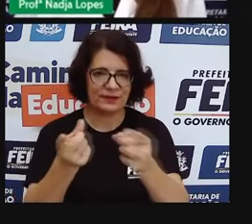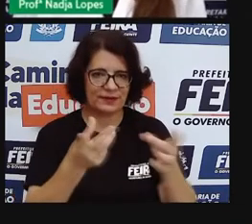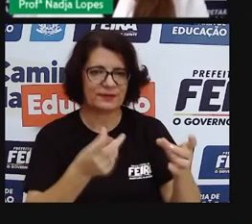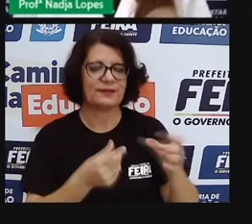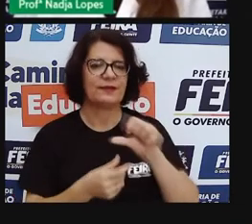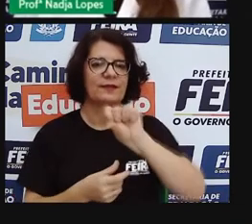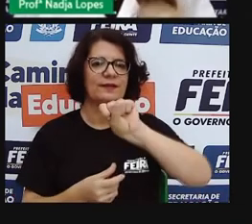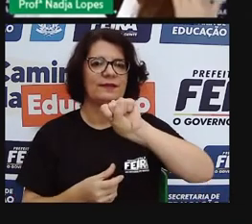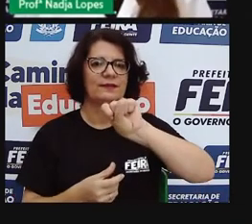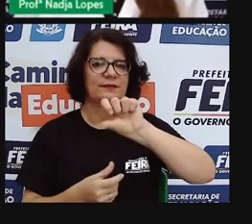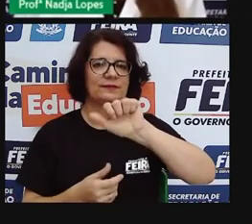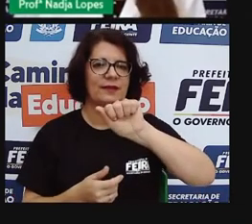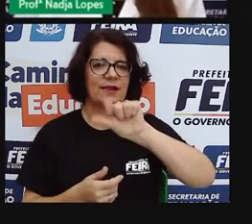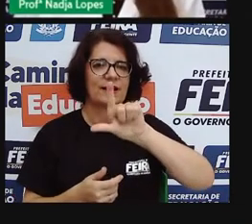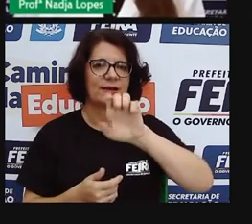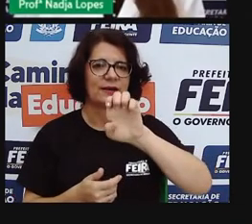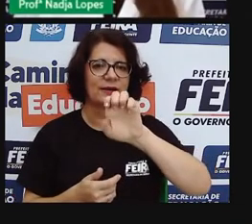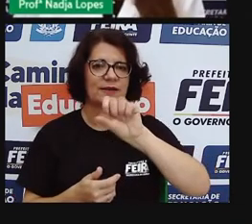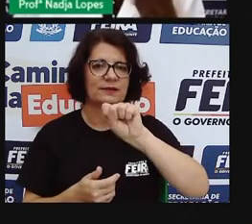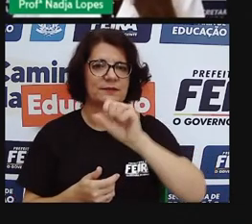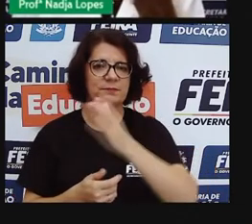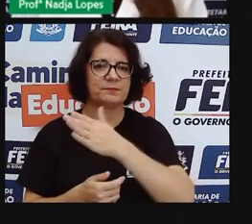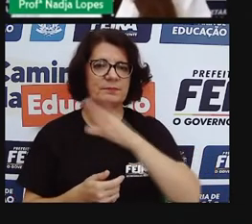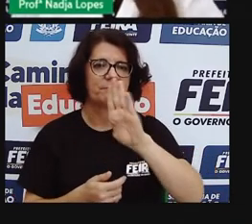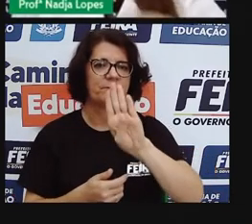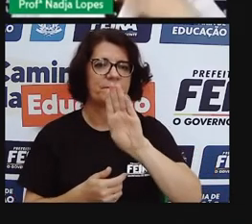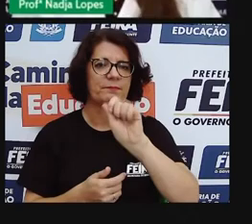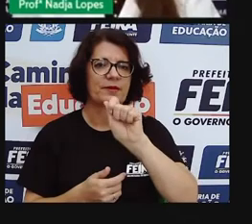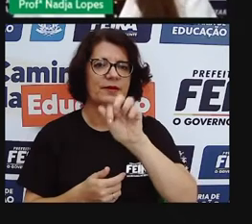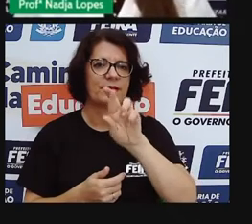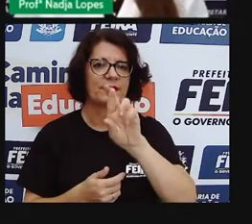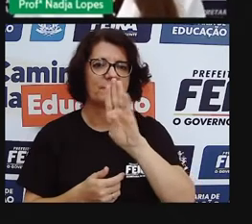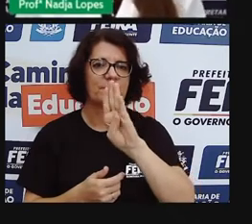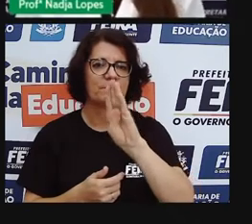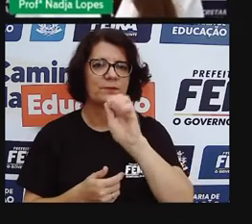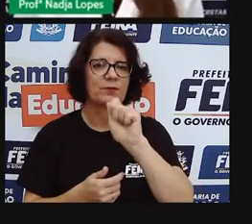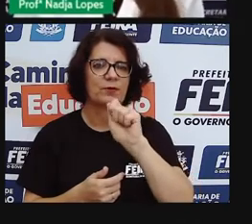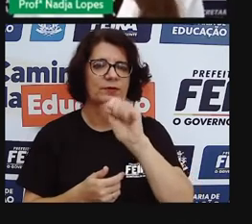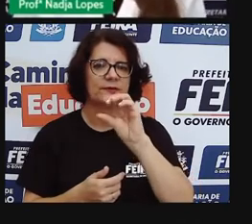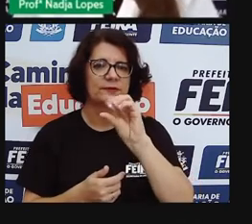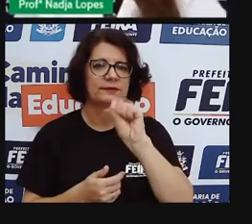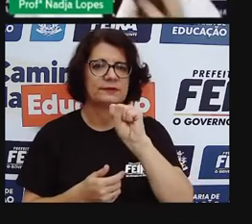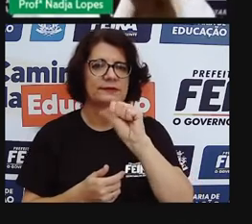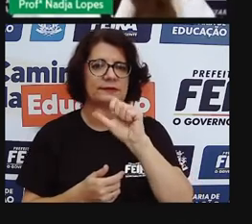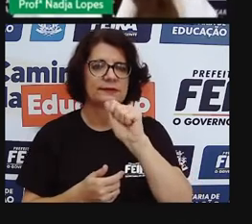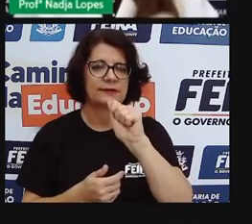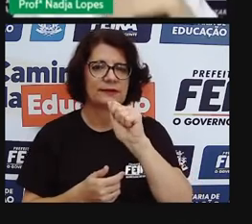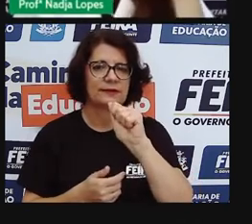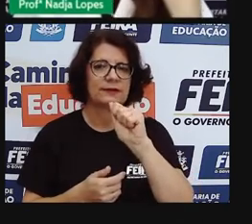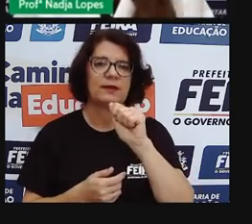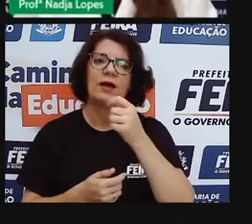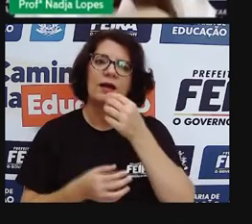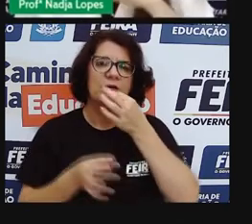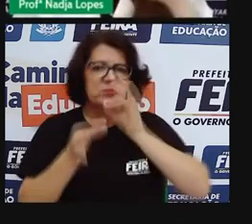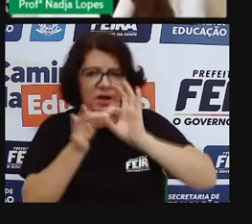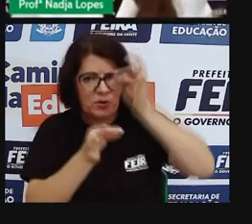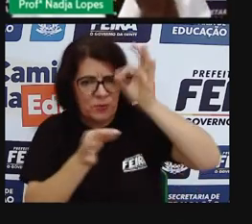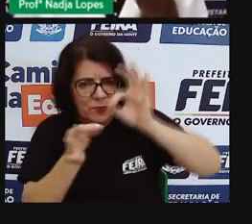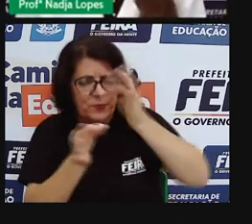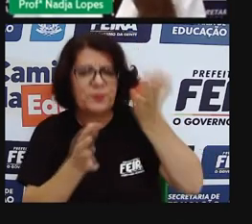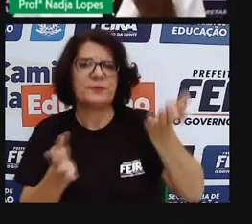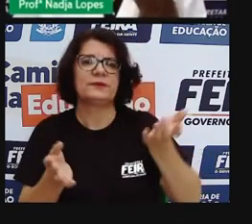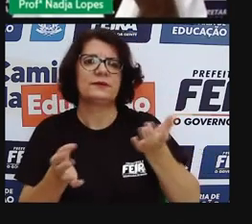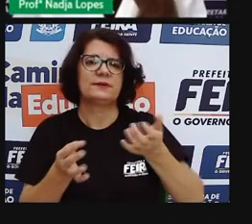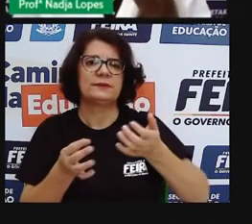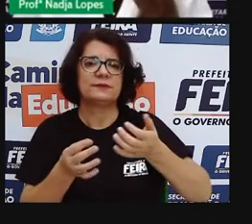muitas barracas, muita venda, muita comercialização de produtos, desde capa de celular, agulha, até de coisas simples, até